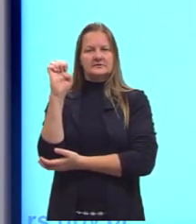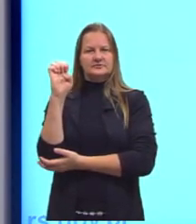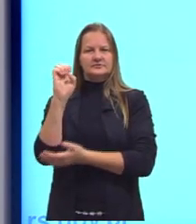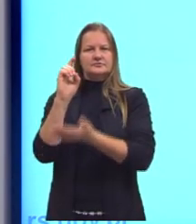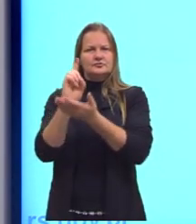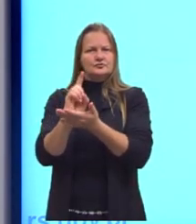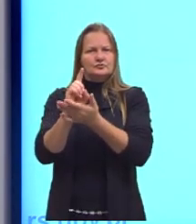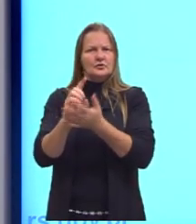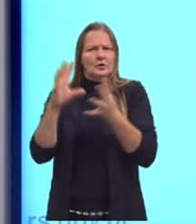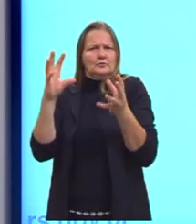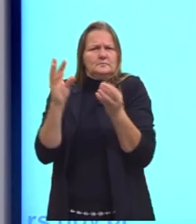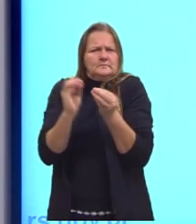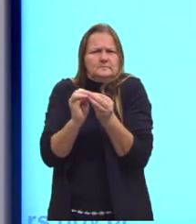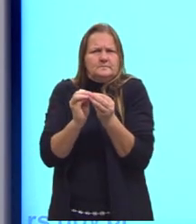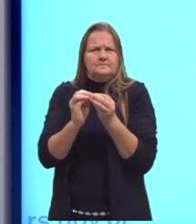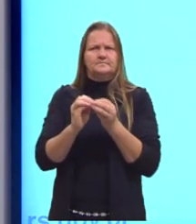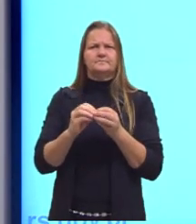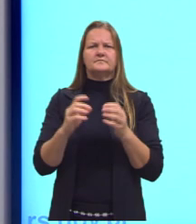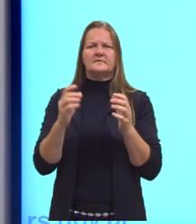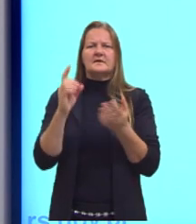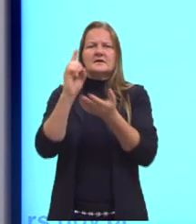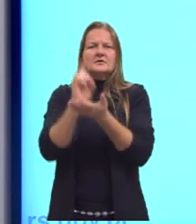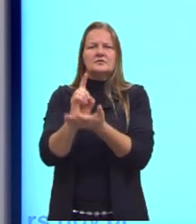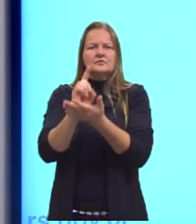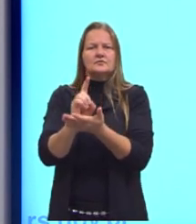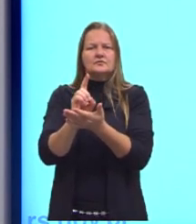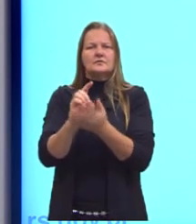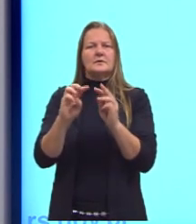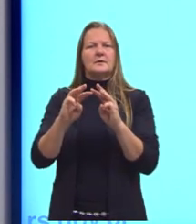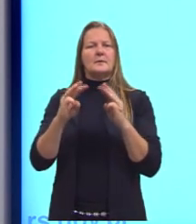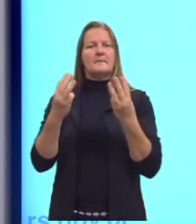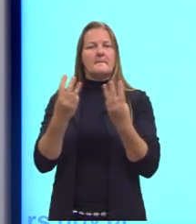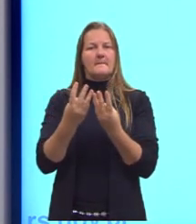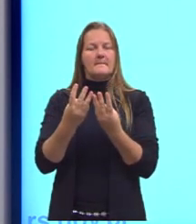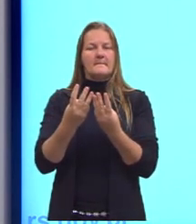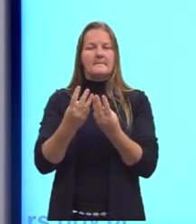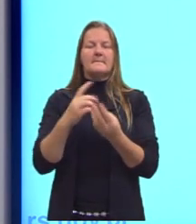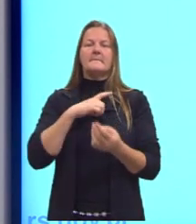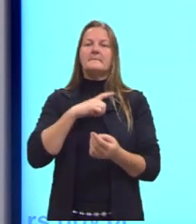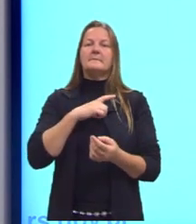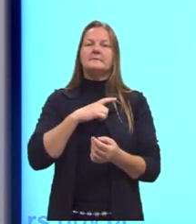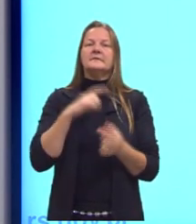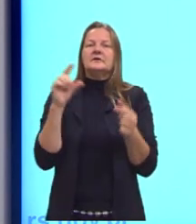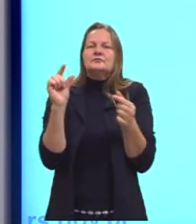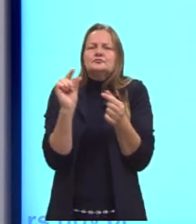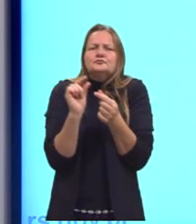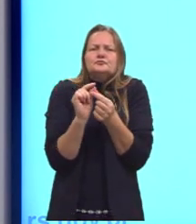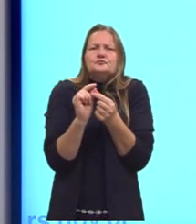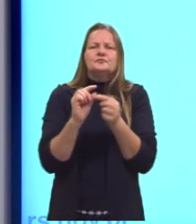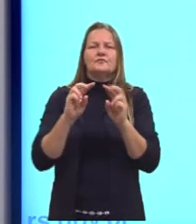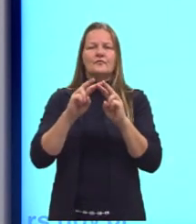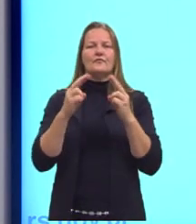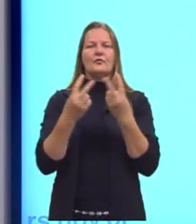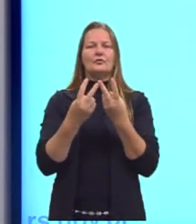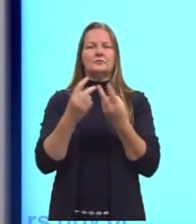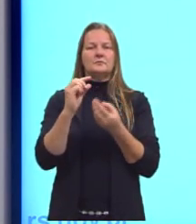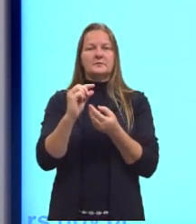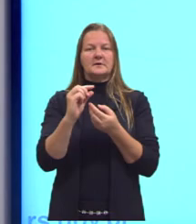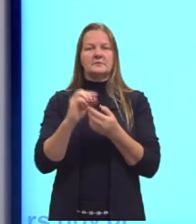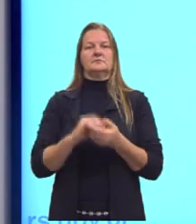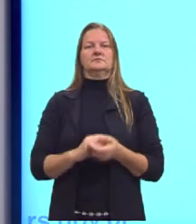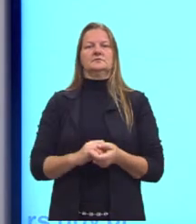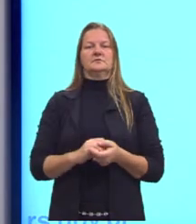compacto, ele vai ser mais massa, ele consegue ter em uma certa quantidade de volume. Então,